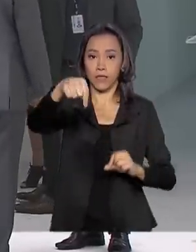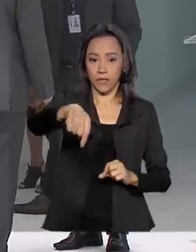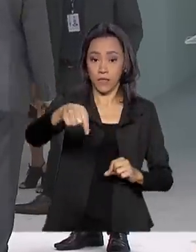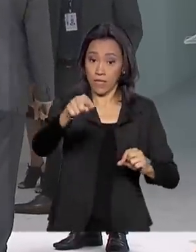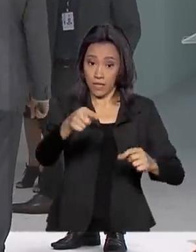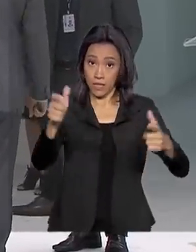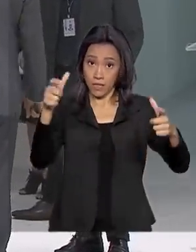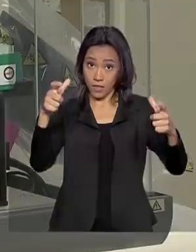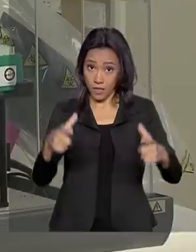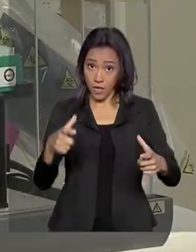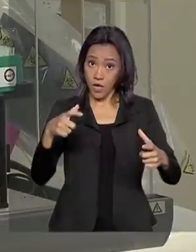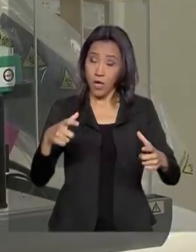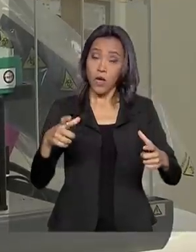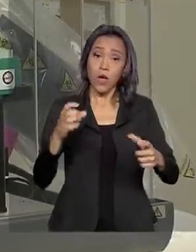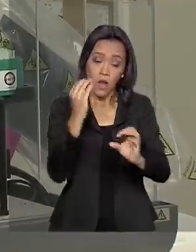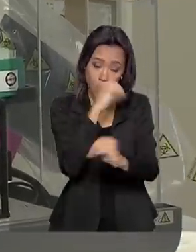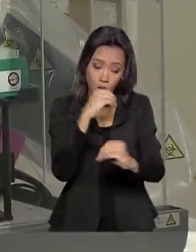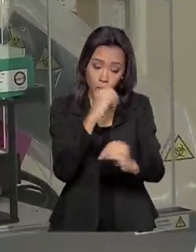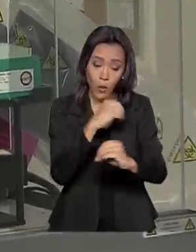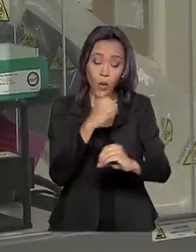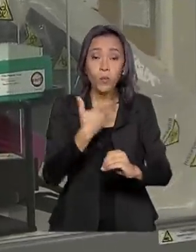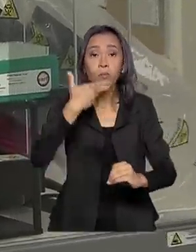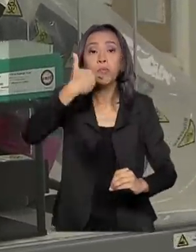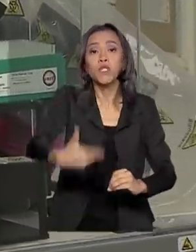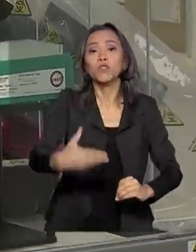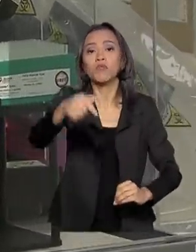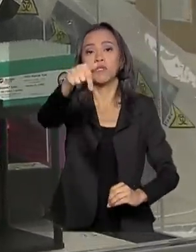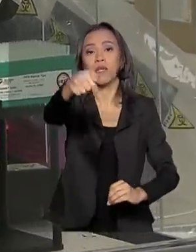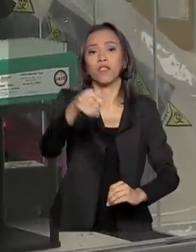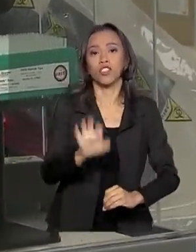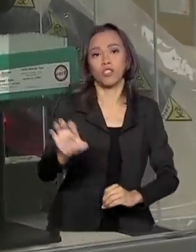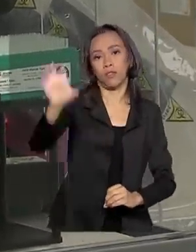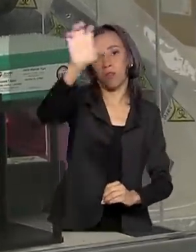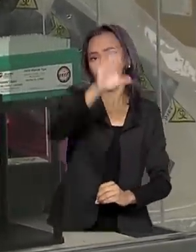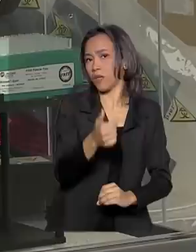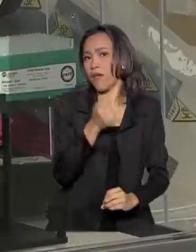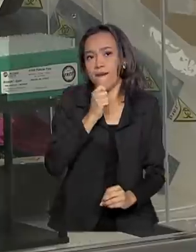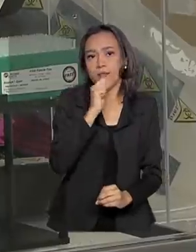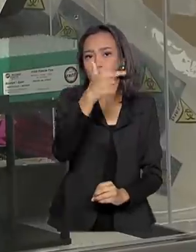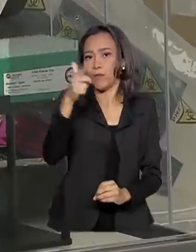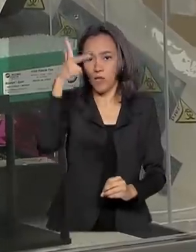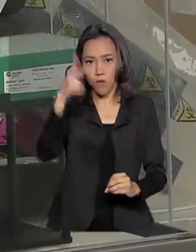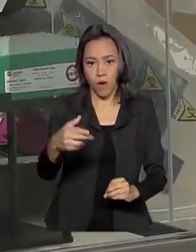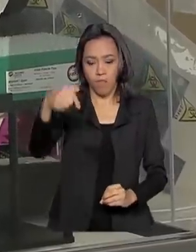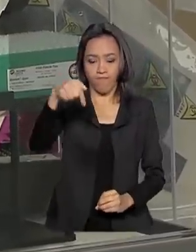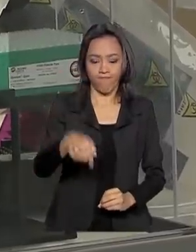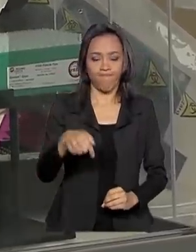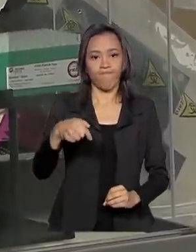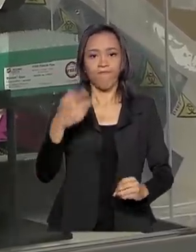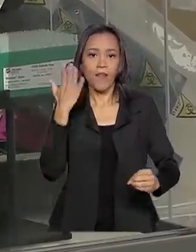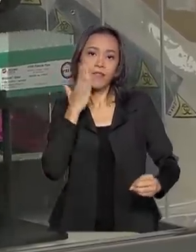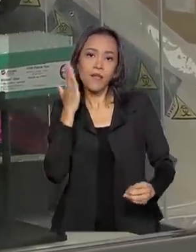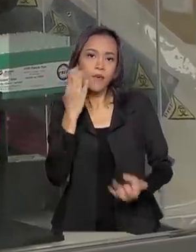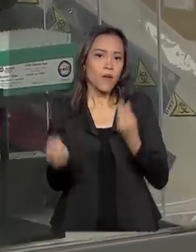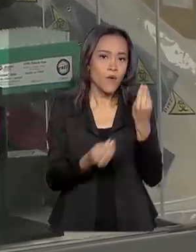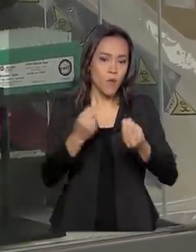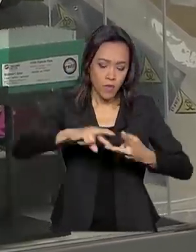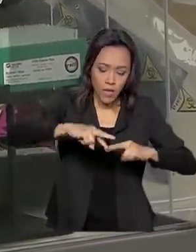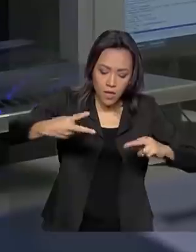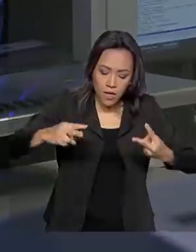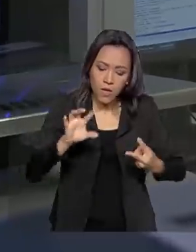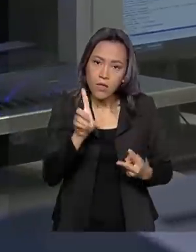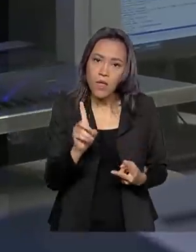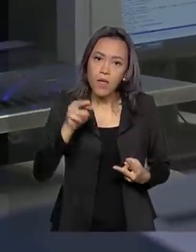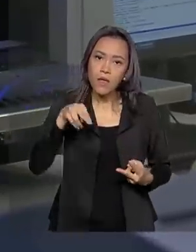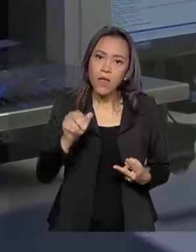o laboratório vai atender as demandas de sete estados que ainda não possuem a estrutura necessária para processar esse tipo de material